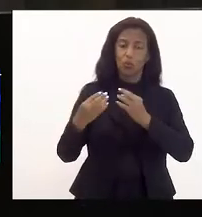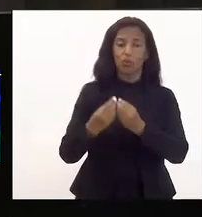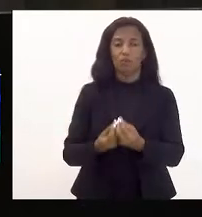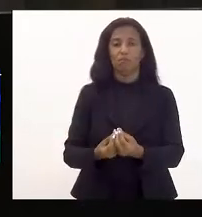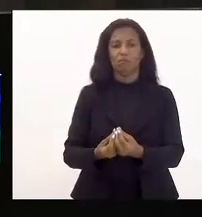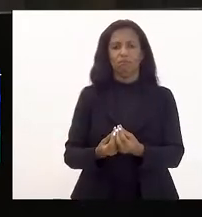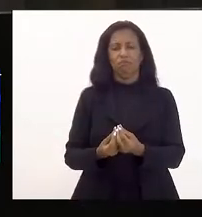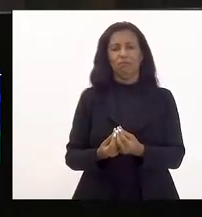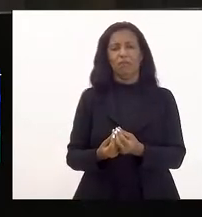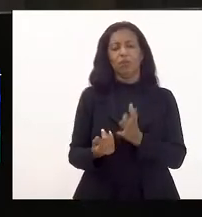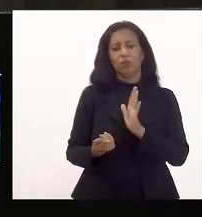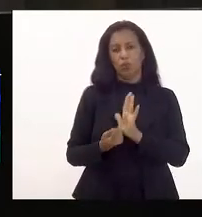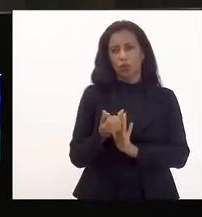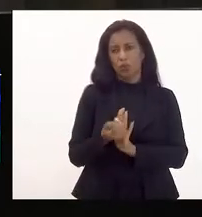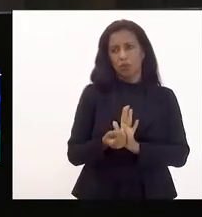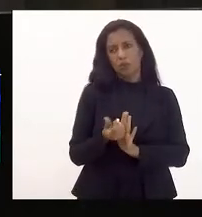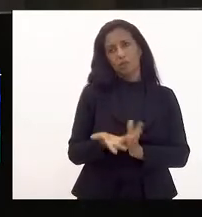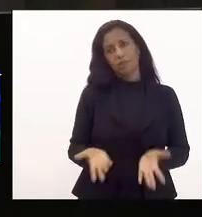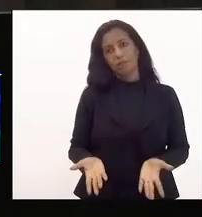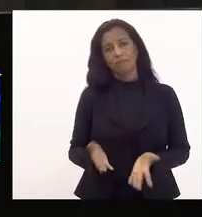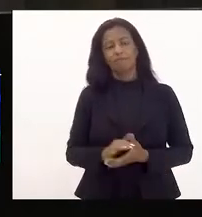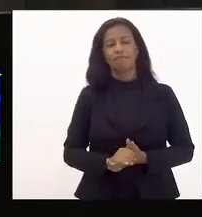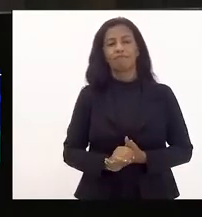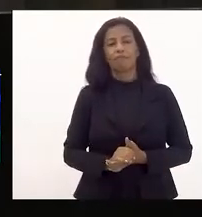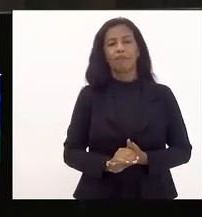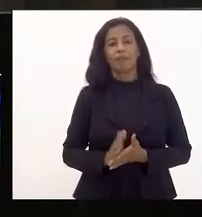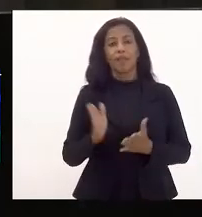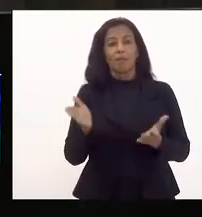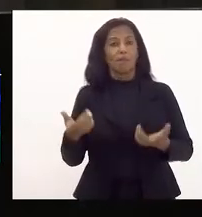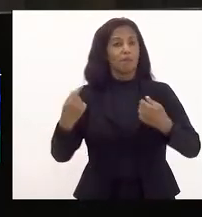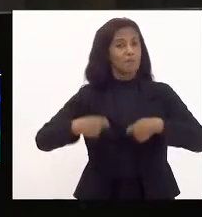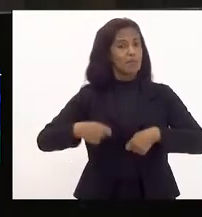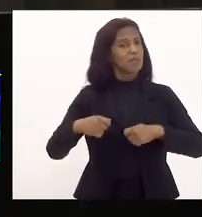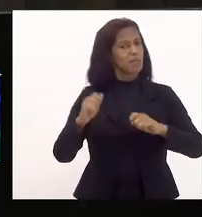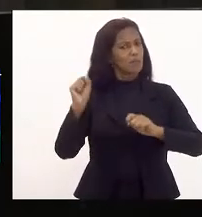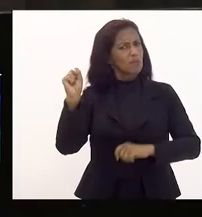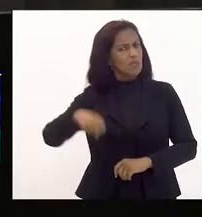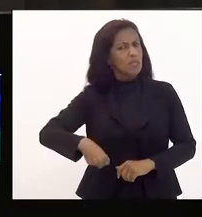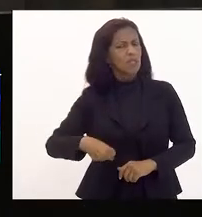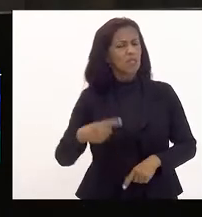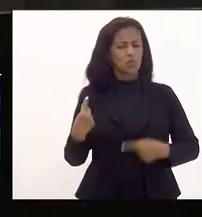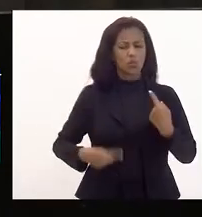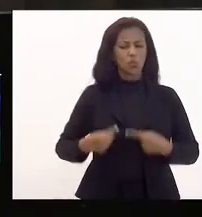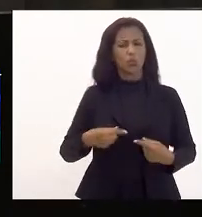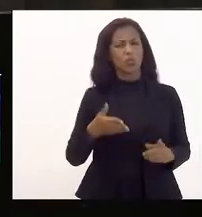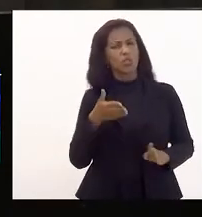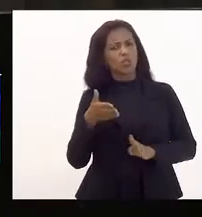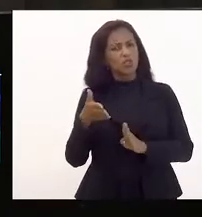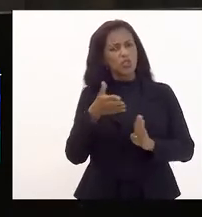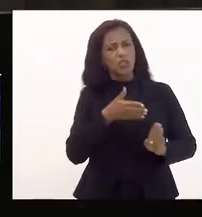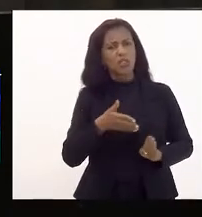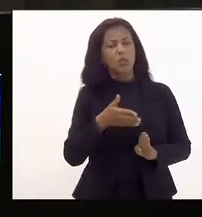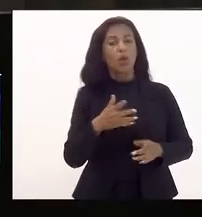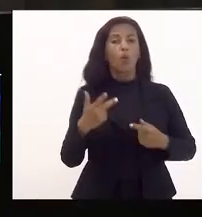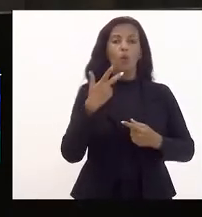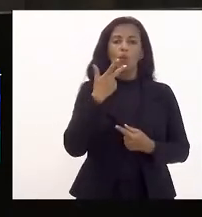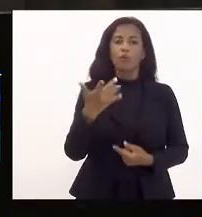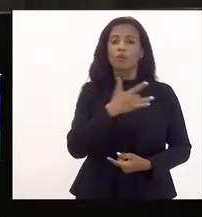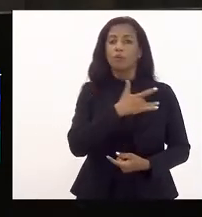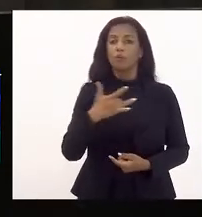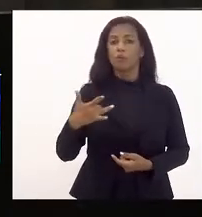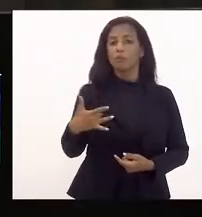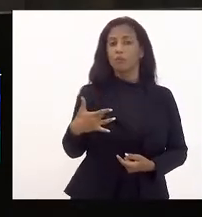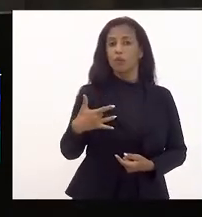da peça orçamentária, mas, no entanto, precisamos sim de políticas direcionadas. Quando falamos da saúde